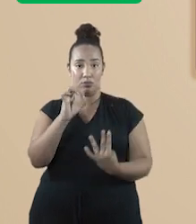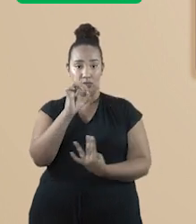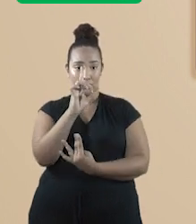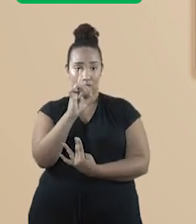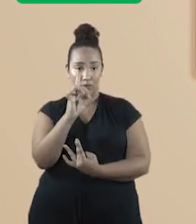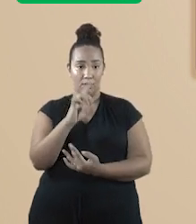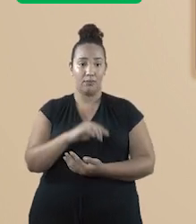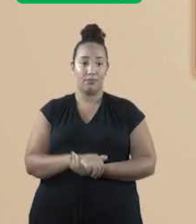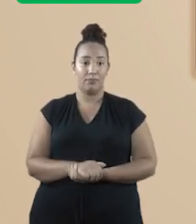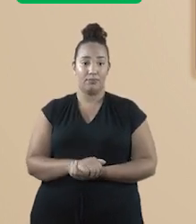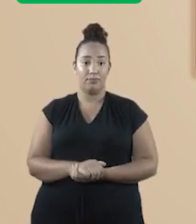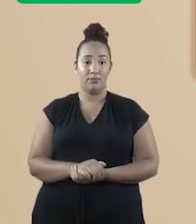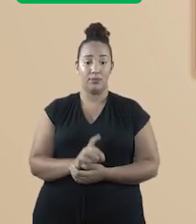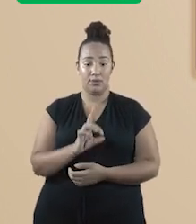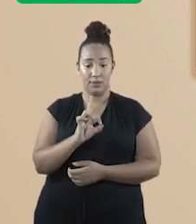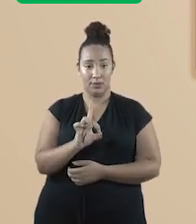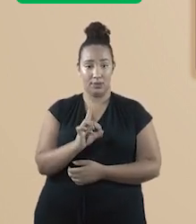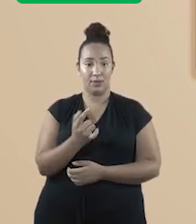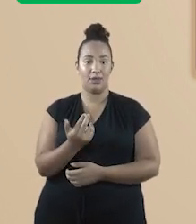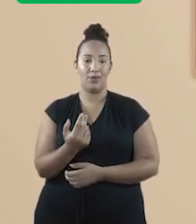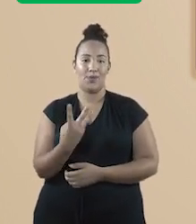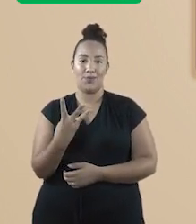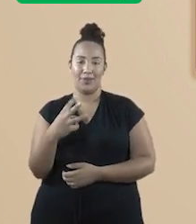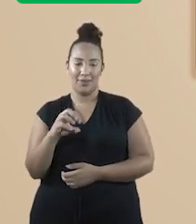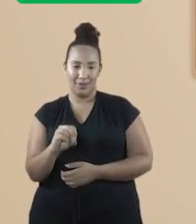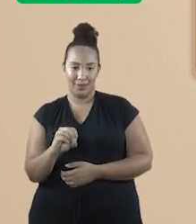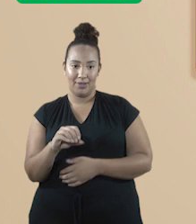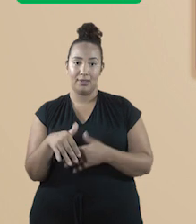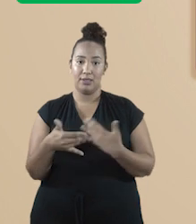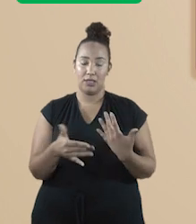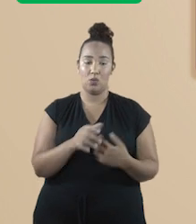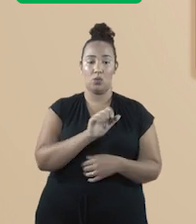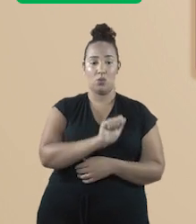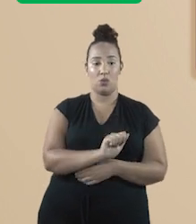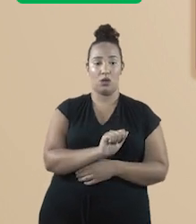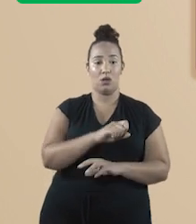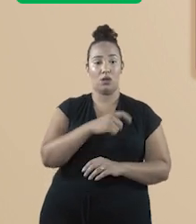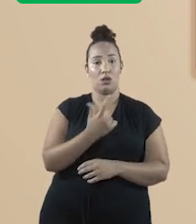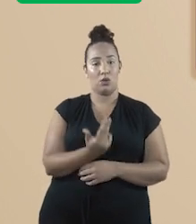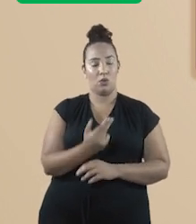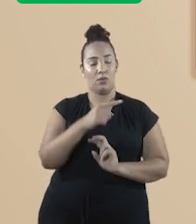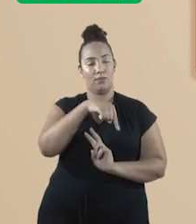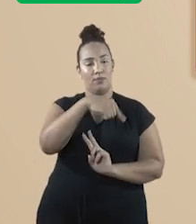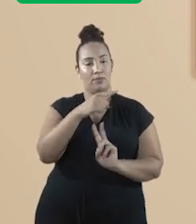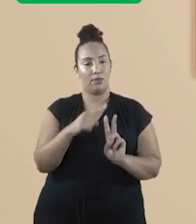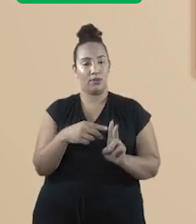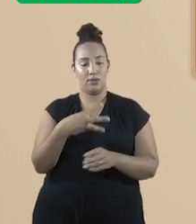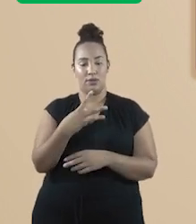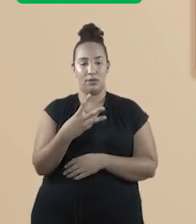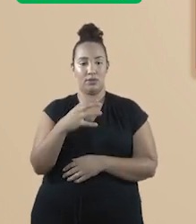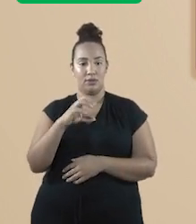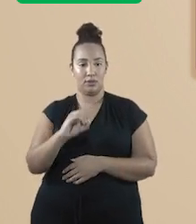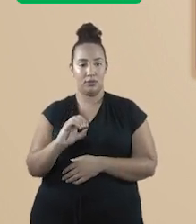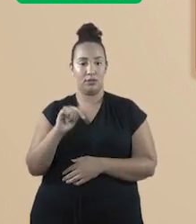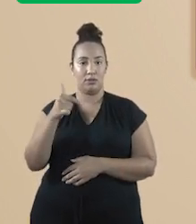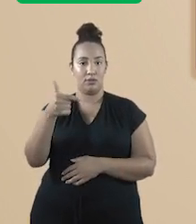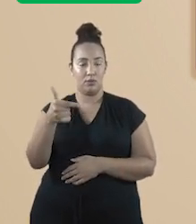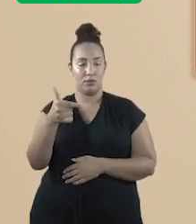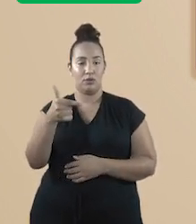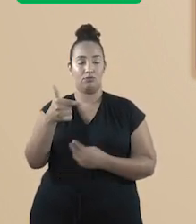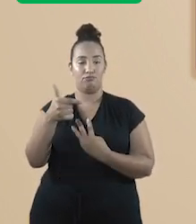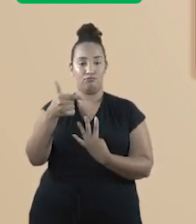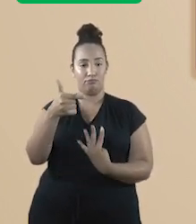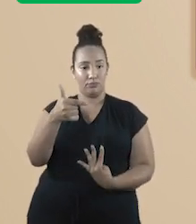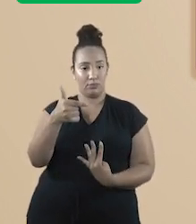D é igual a 30. Então, A é igual a π, 30² sobre 4,